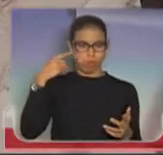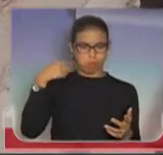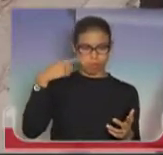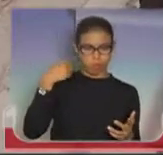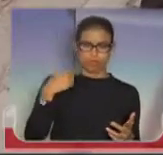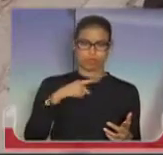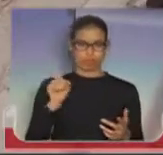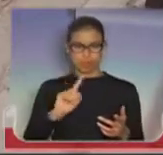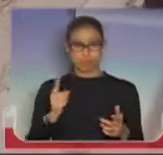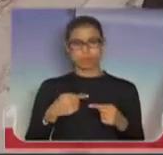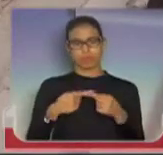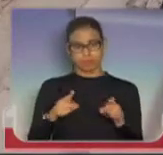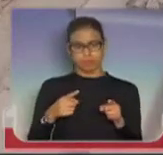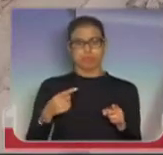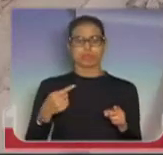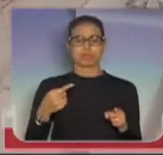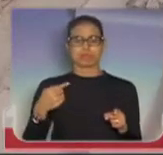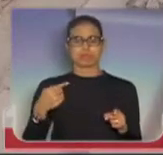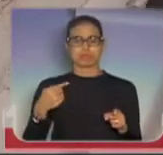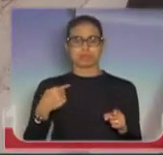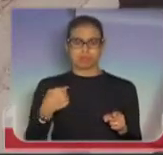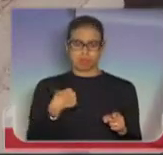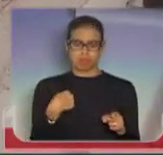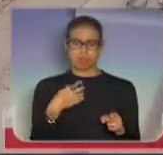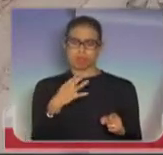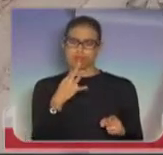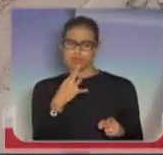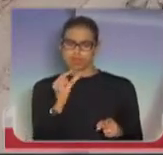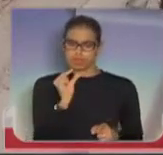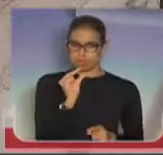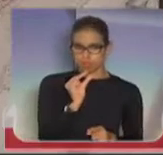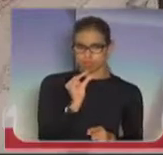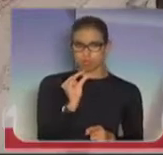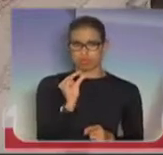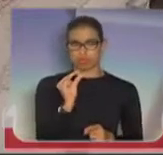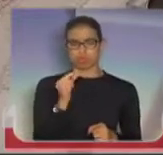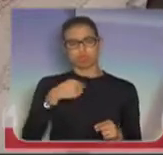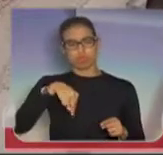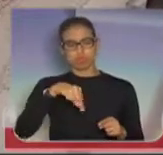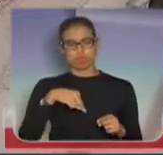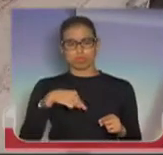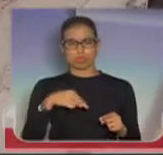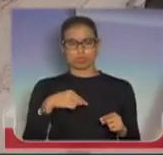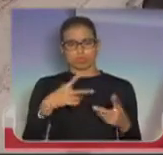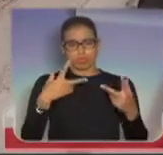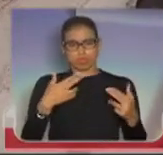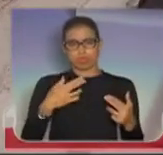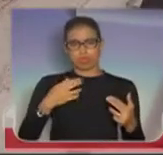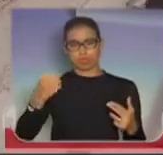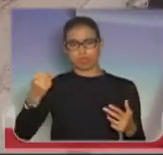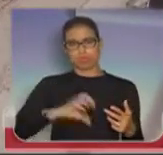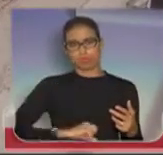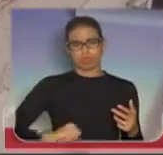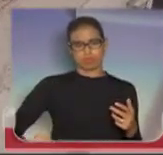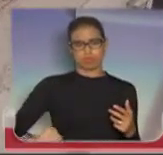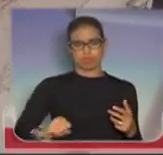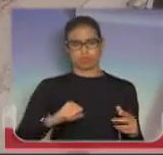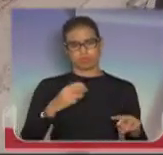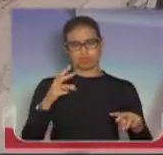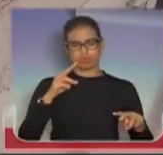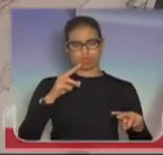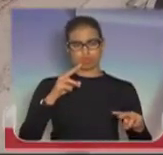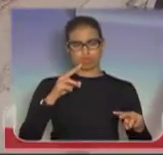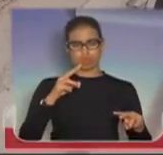jurídico, mas pelo pouco conhecimento técnico que nós temos, nós já notamos que é um aborto jurídico esse julgamento do Carandiru.